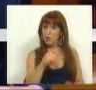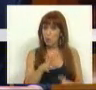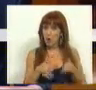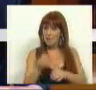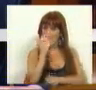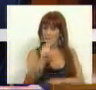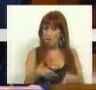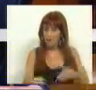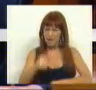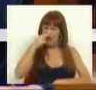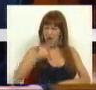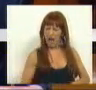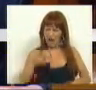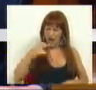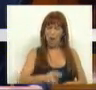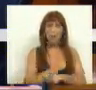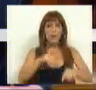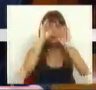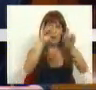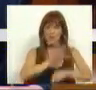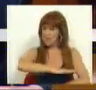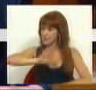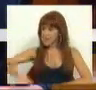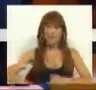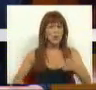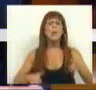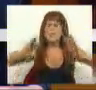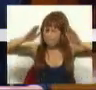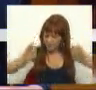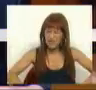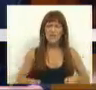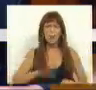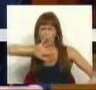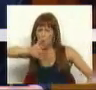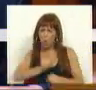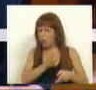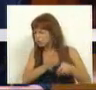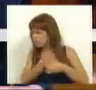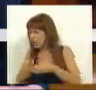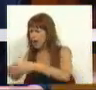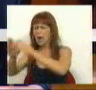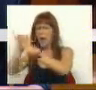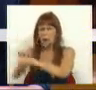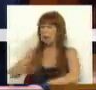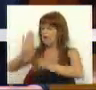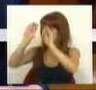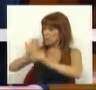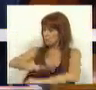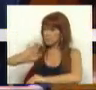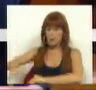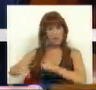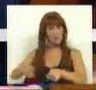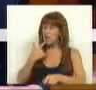o seu caminho é o caminho errado. Porque na educação e na ciência tem que ser outro o sentido da marcha. Na educação e na